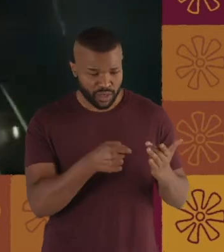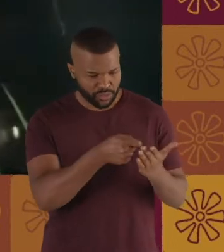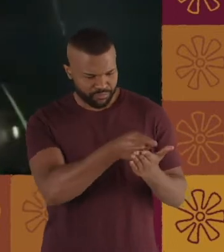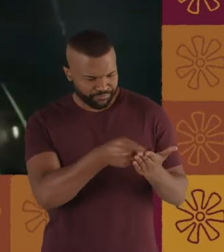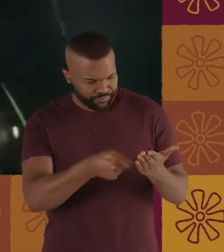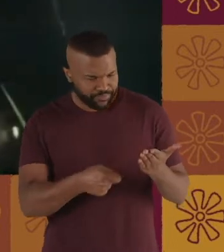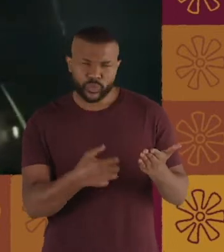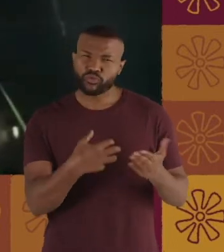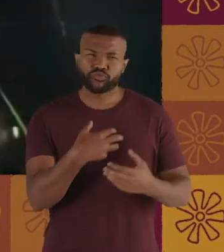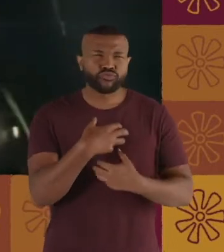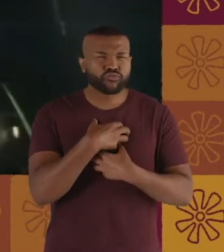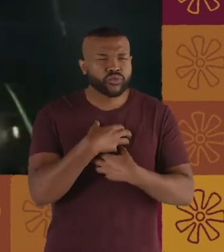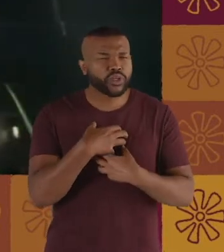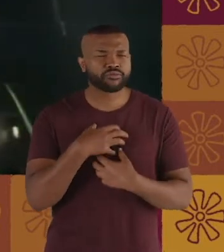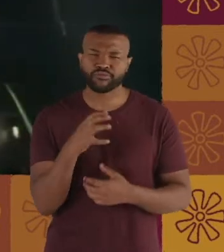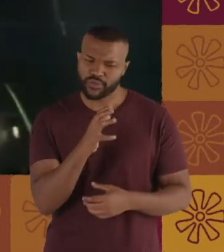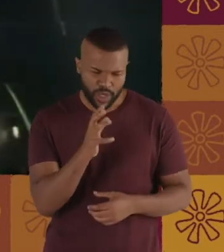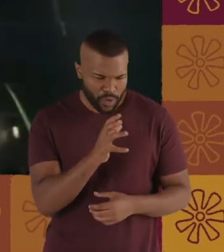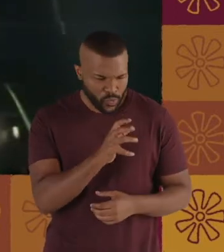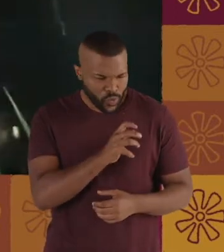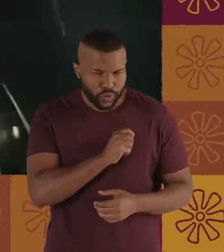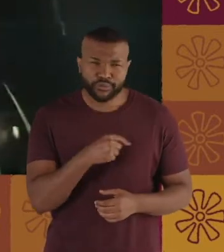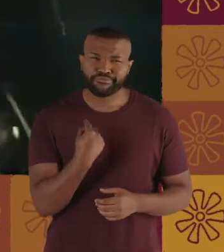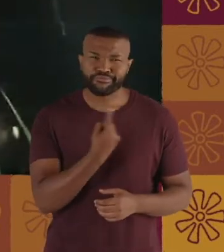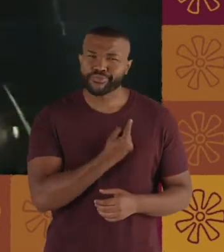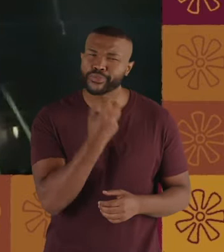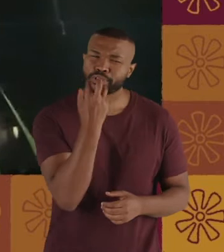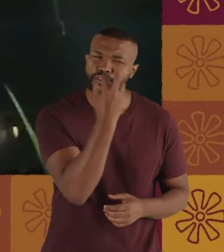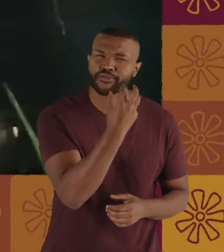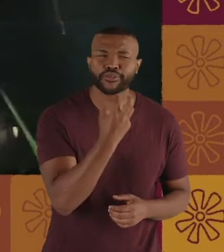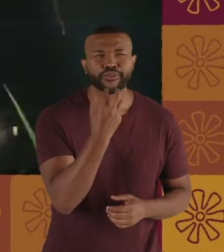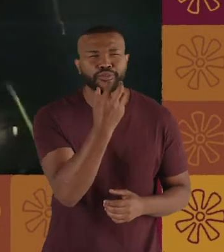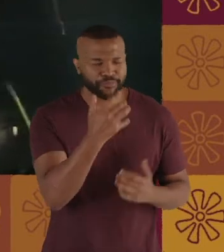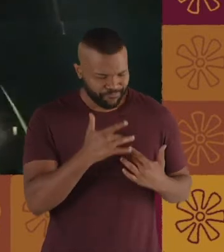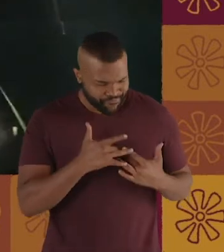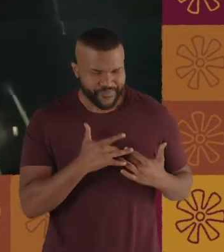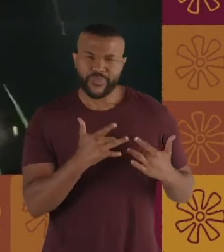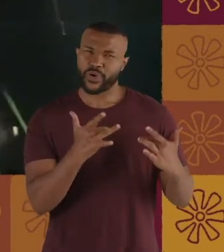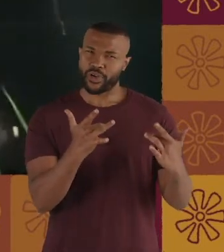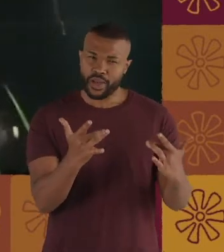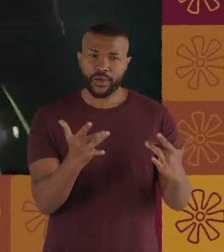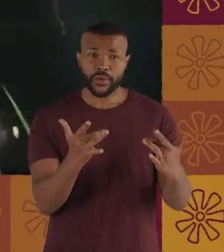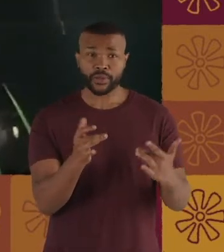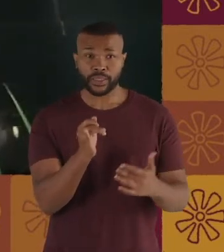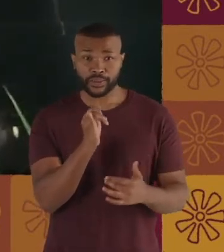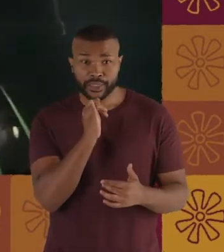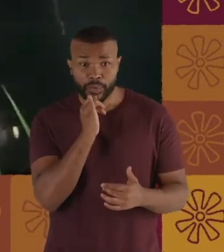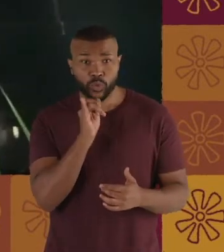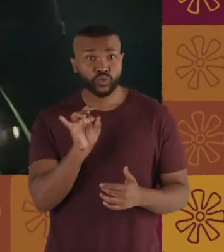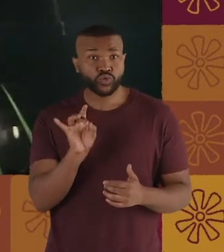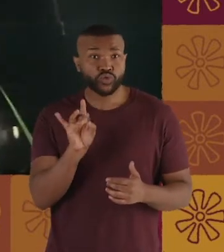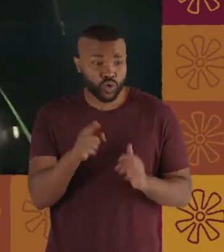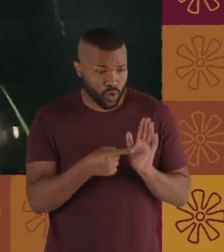escrita de um sujeito muito amoroso e cativólico, que não destaca